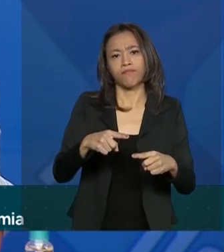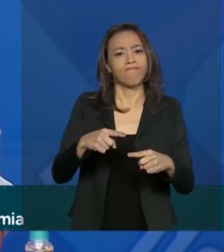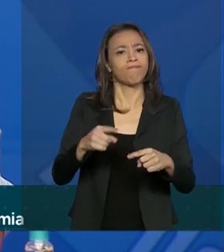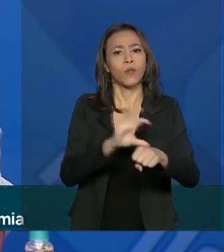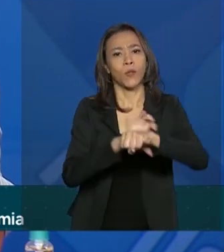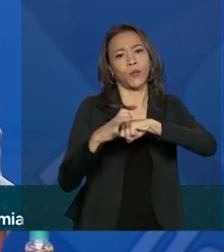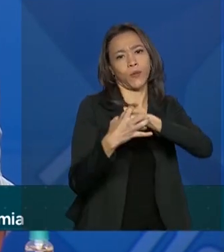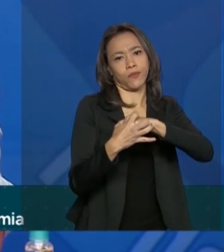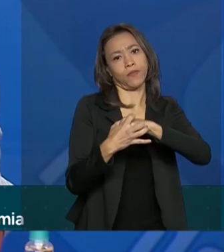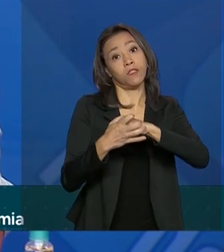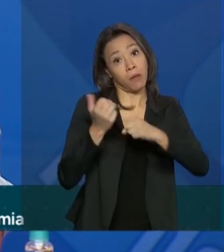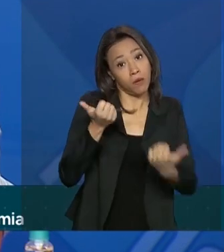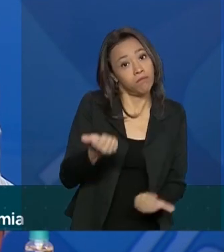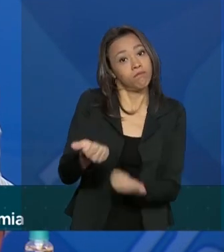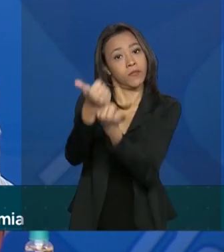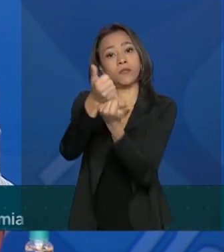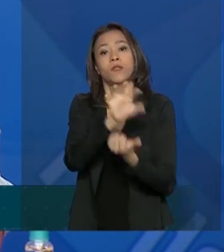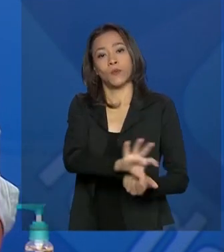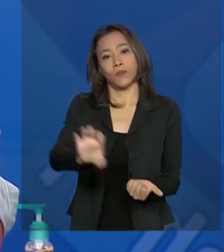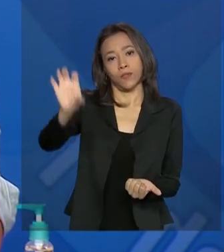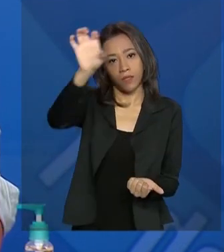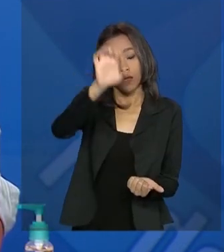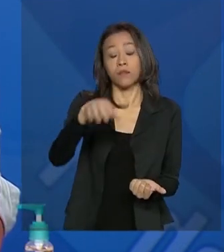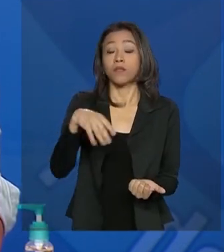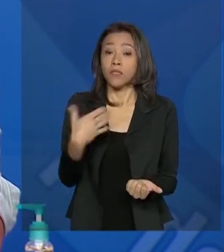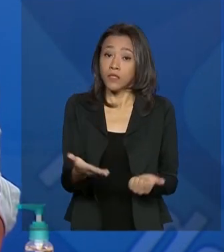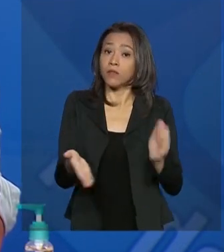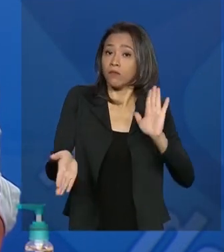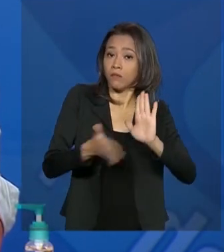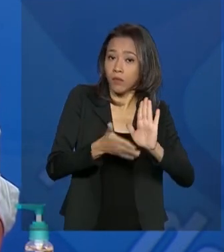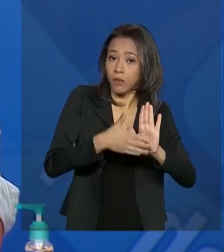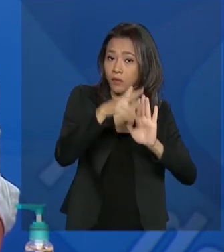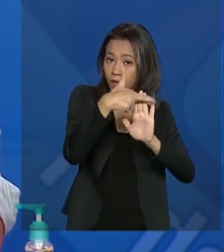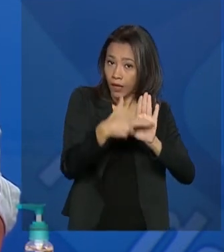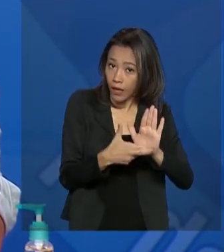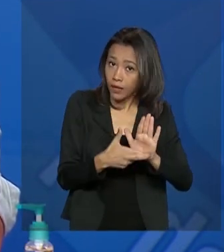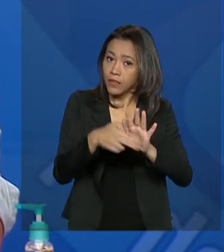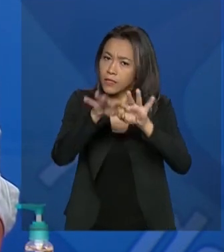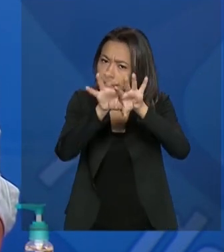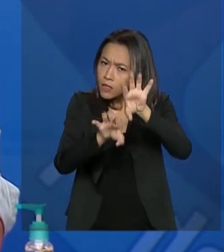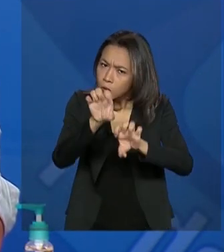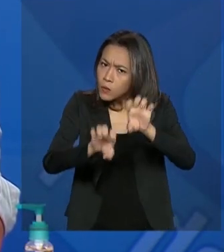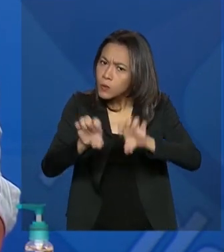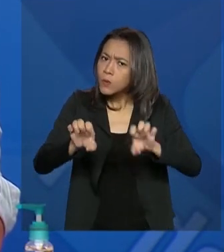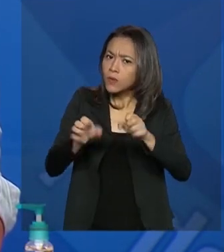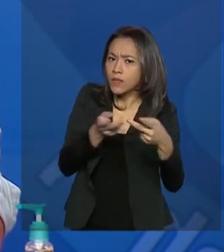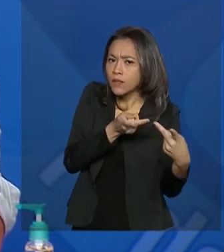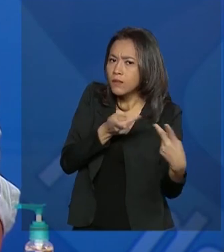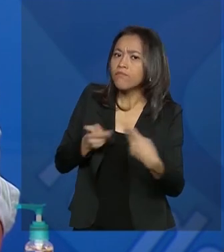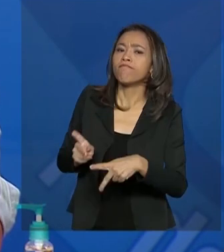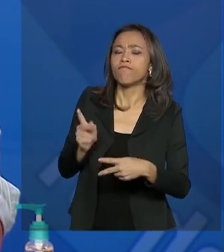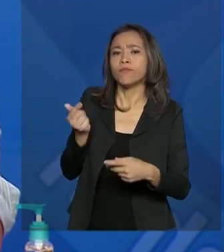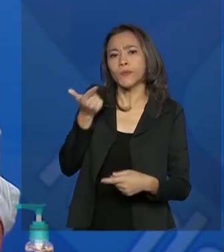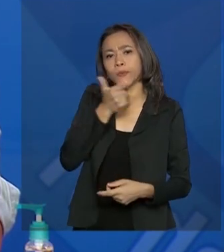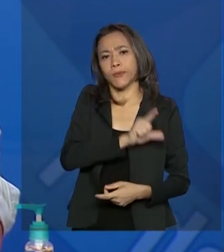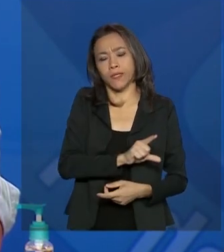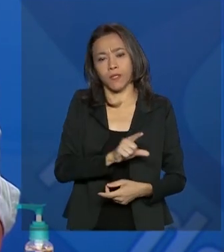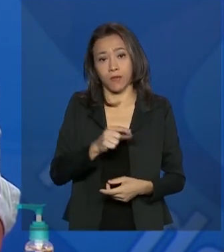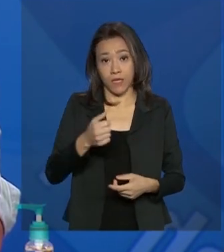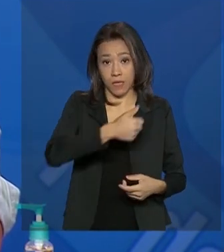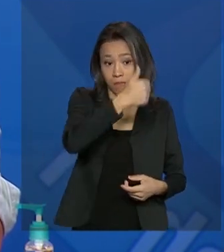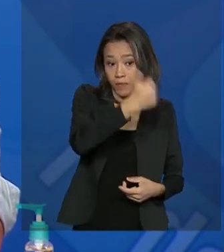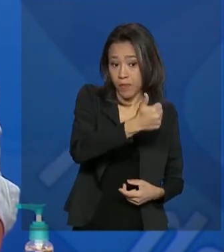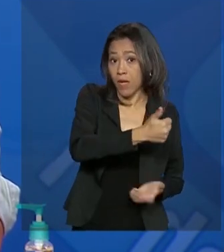fez isso adotando medidas estruturais que permitiram a ele, depois dessa segunda